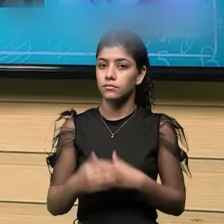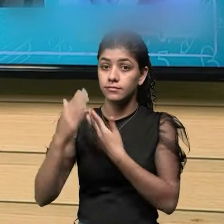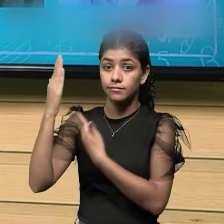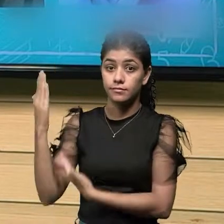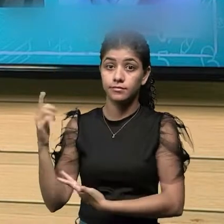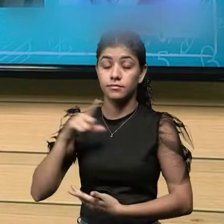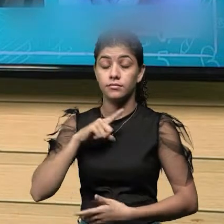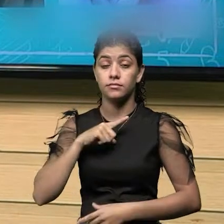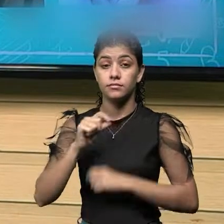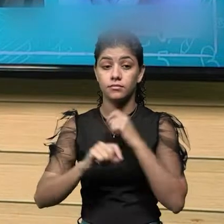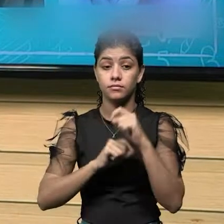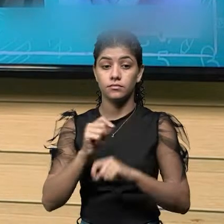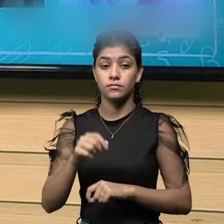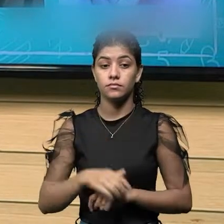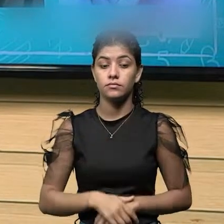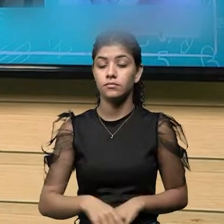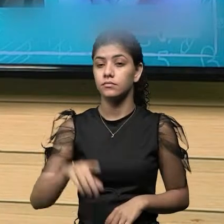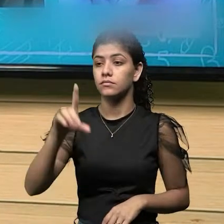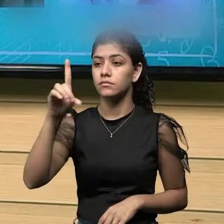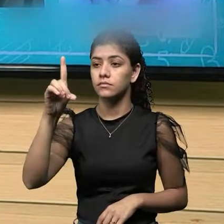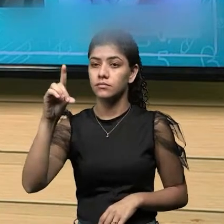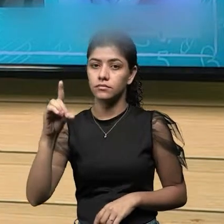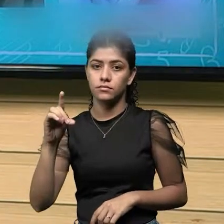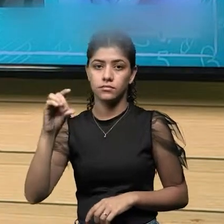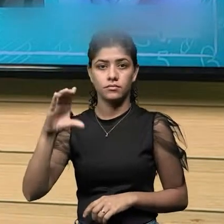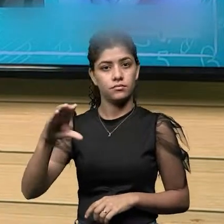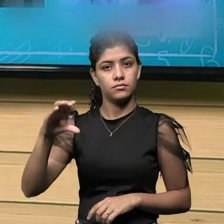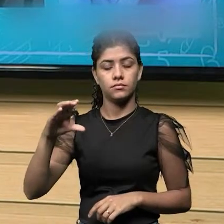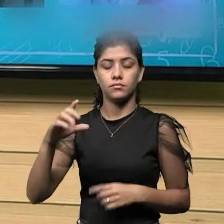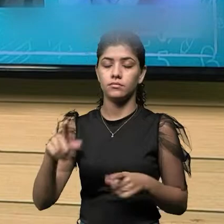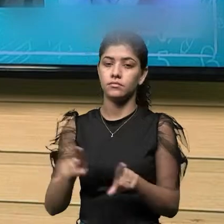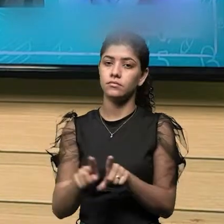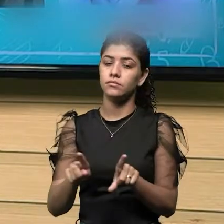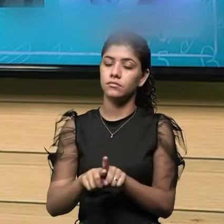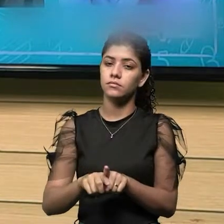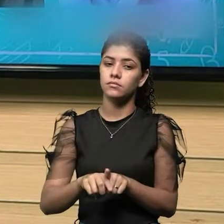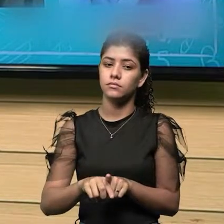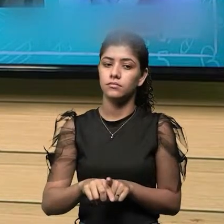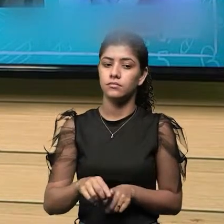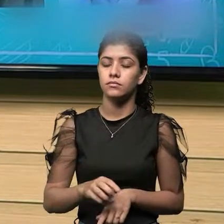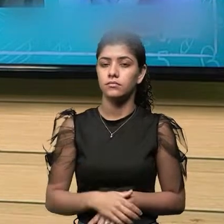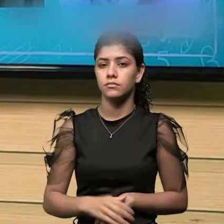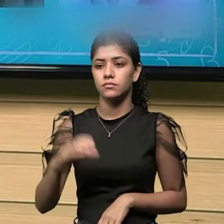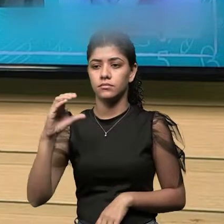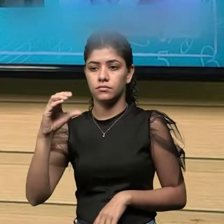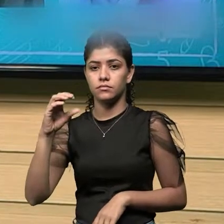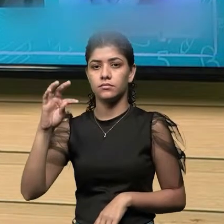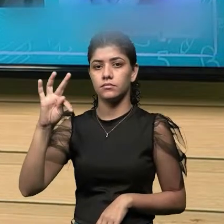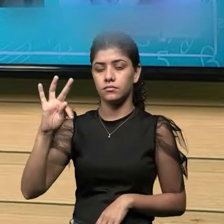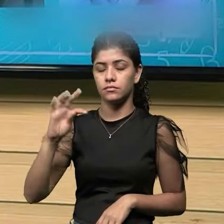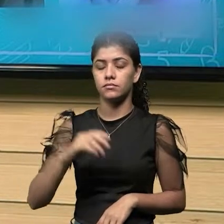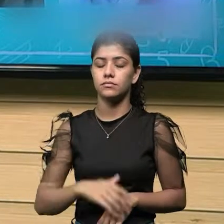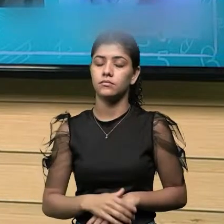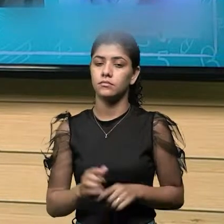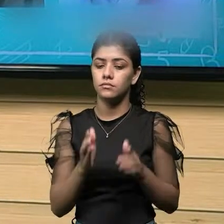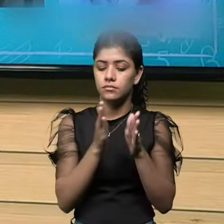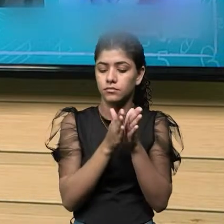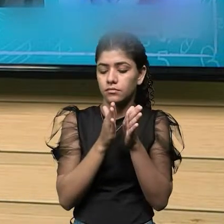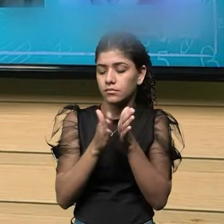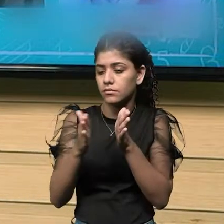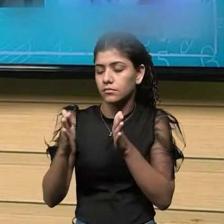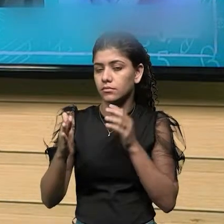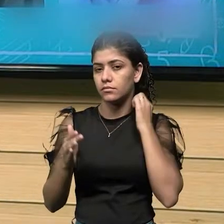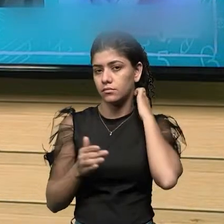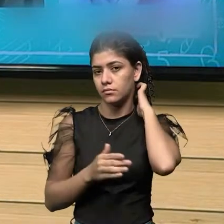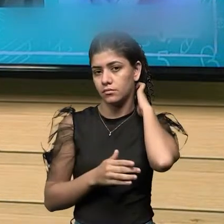ele tira medidas do décimo do milímetro e ainda do centésimo do milímetro, ou seja, aqueles espaços que eu falei que